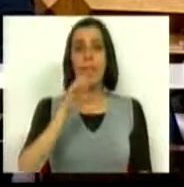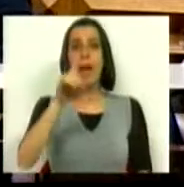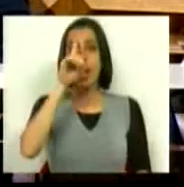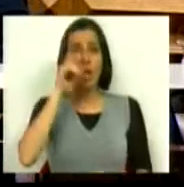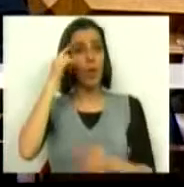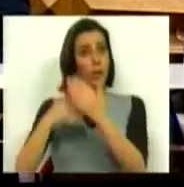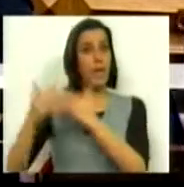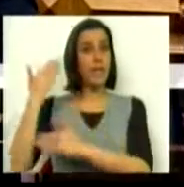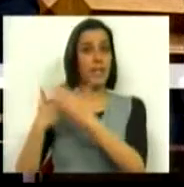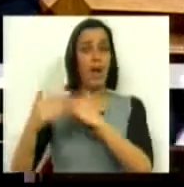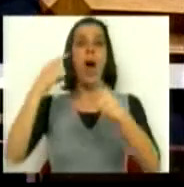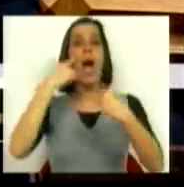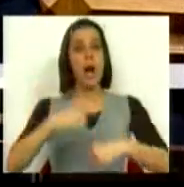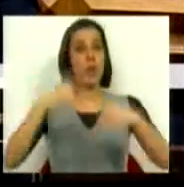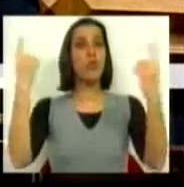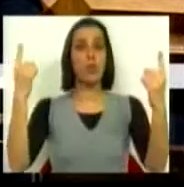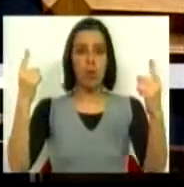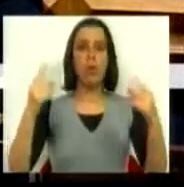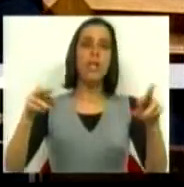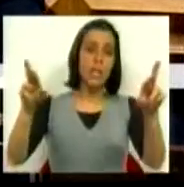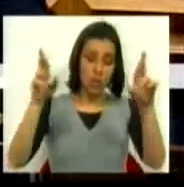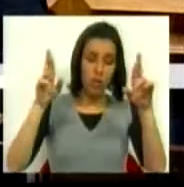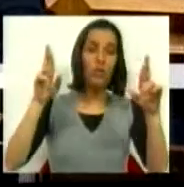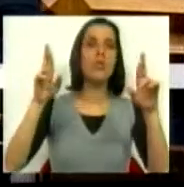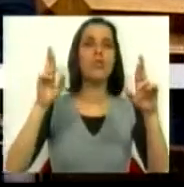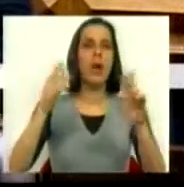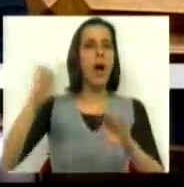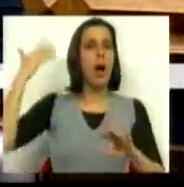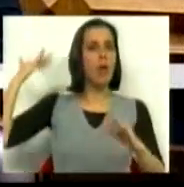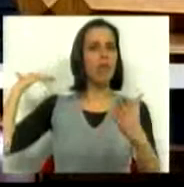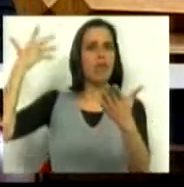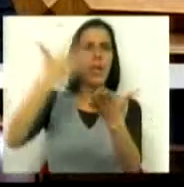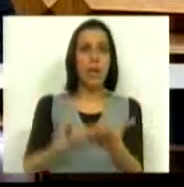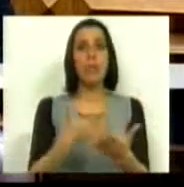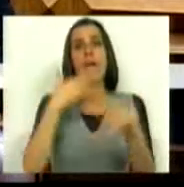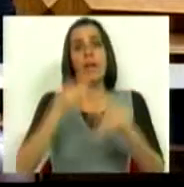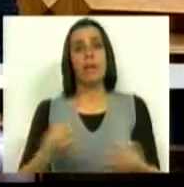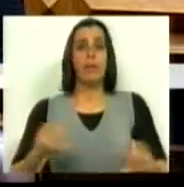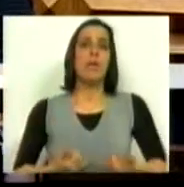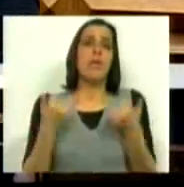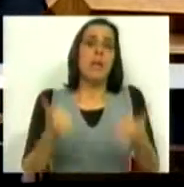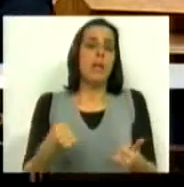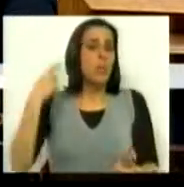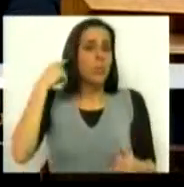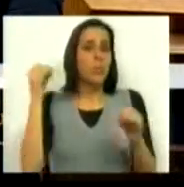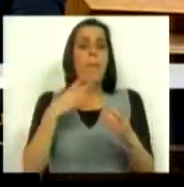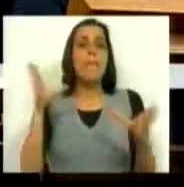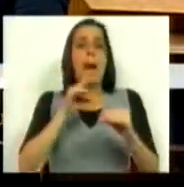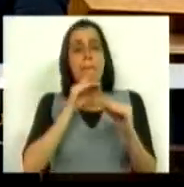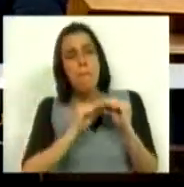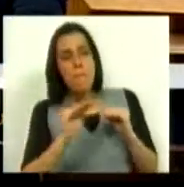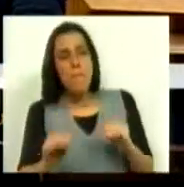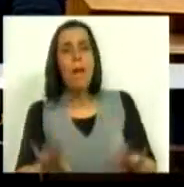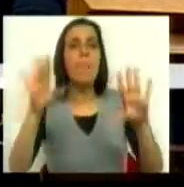recordar-se-ão, anunciou e desejou há uns tempos a esta parte. É certo que a seguir não ouvimos falar mais,